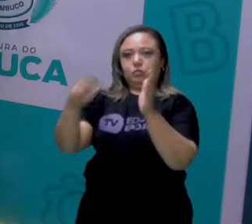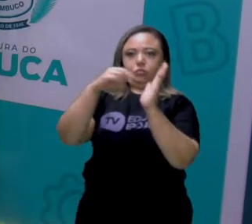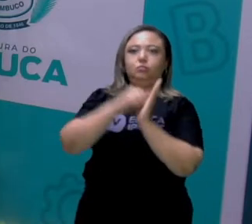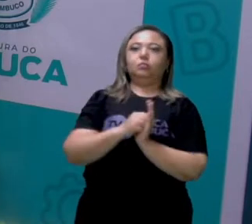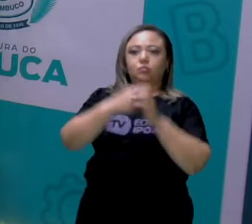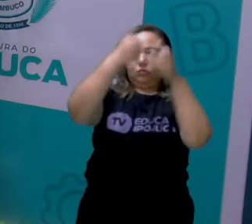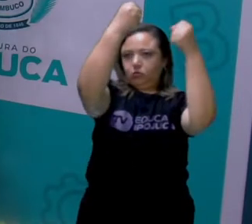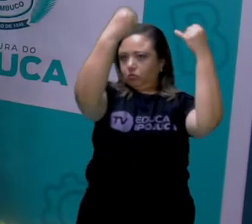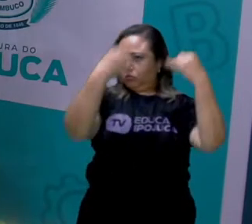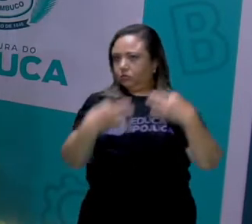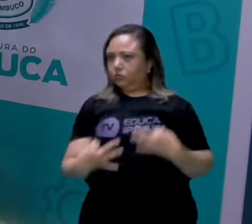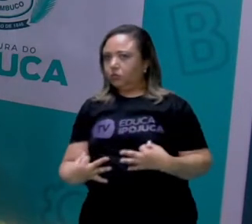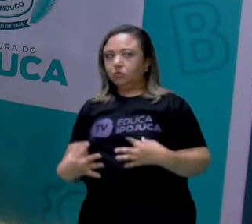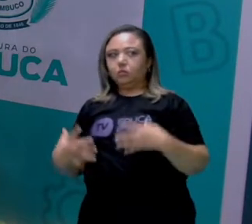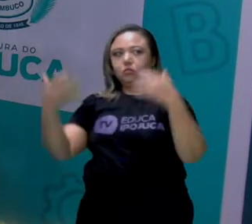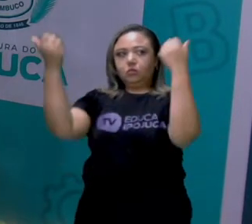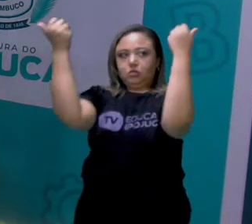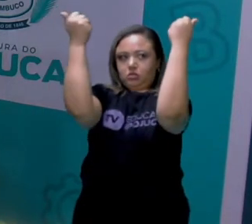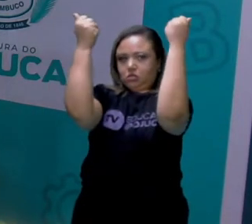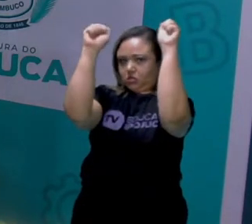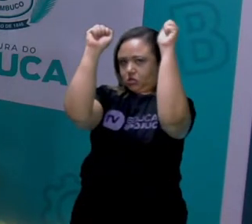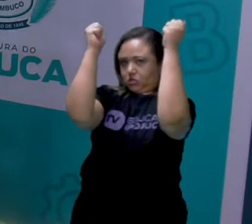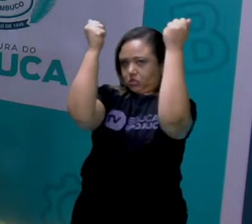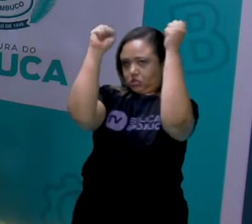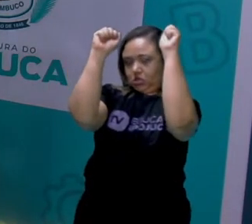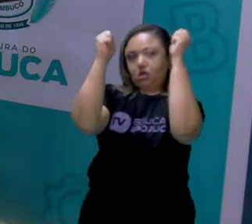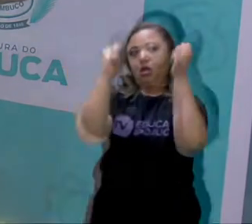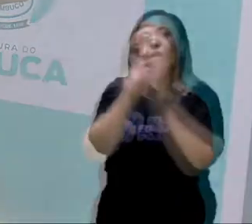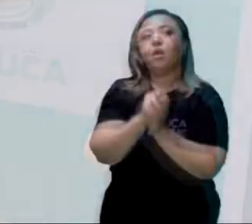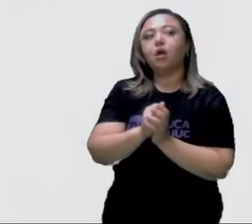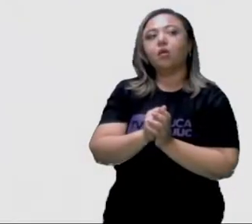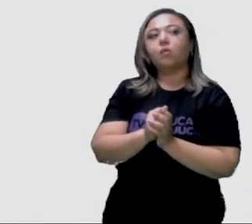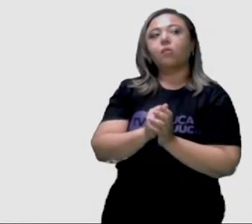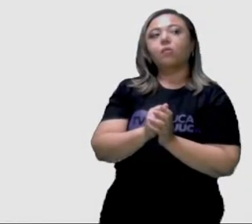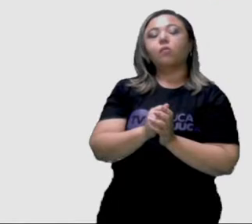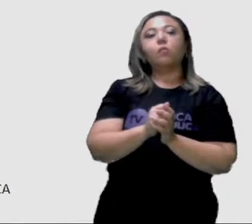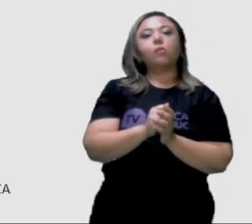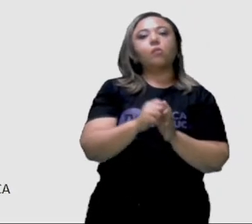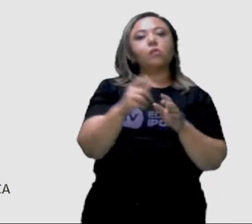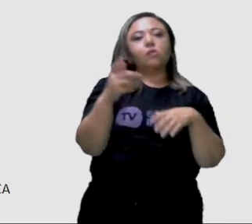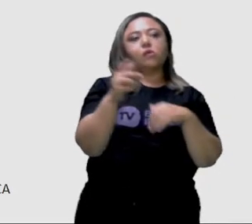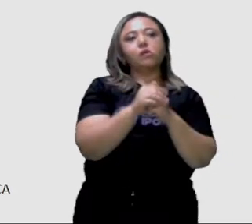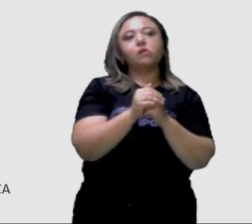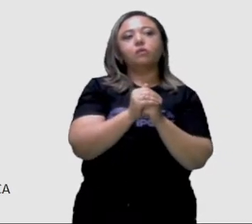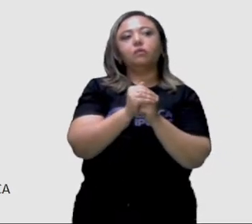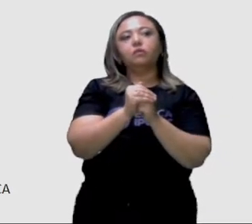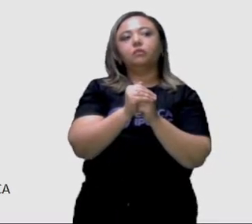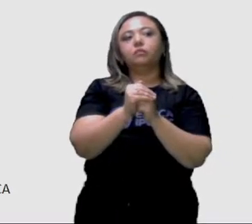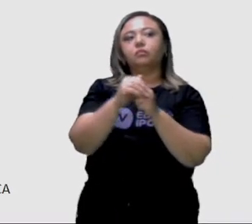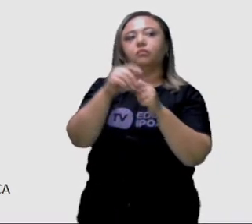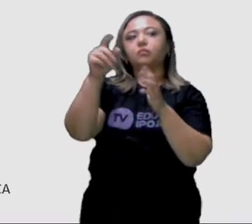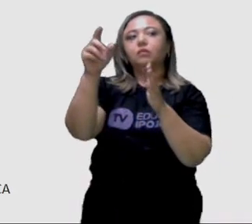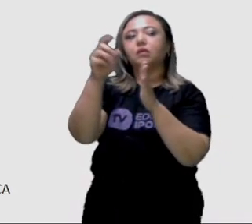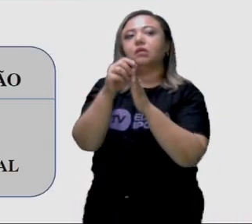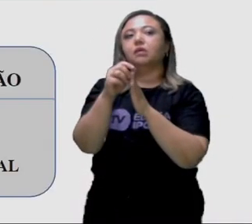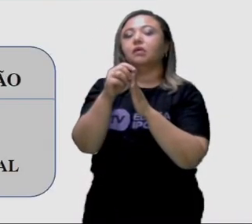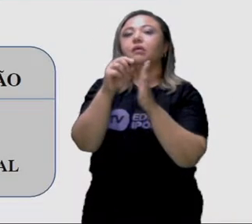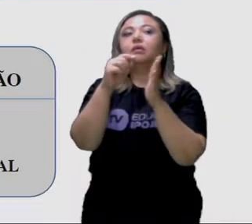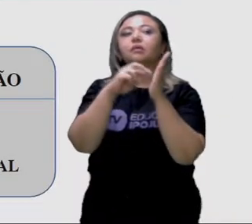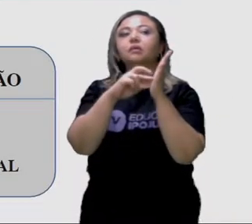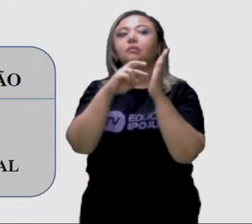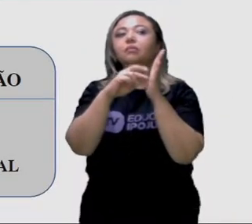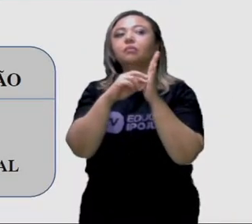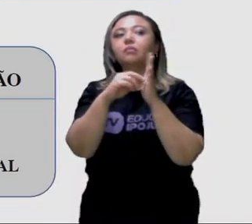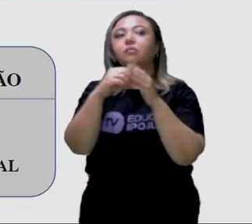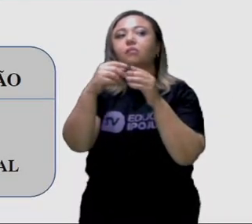certo? Da ginástica é o conceito da nossa